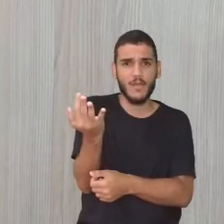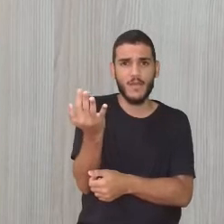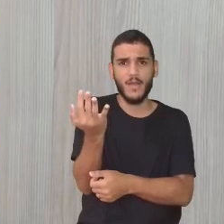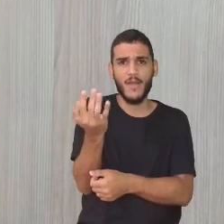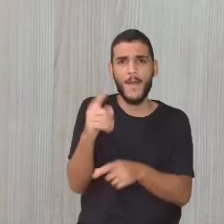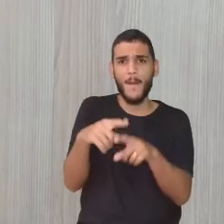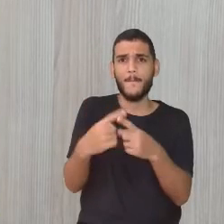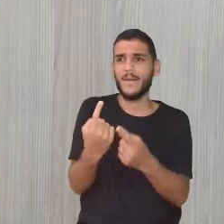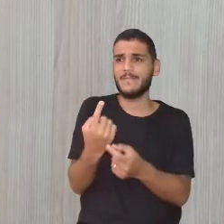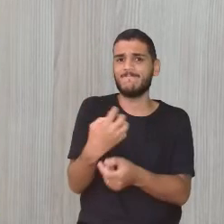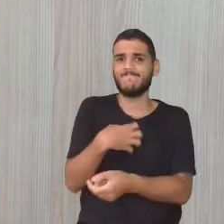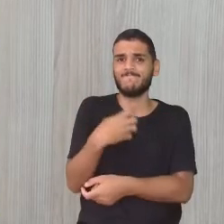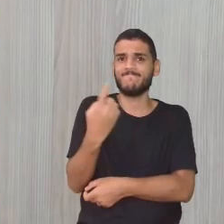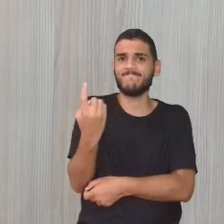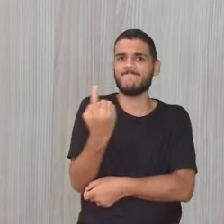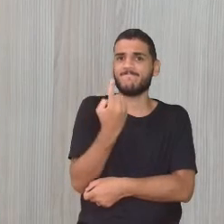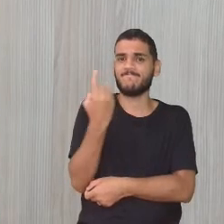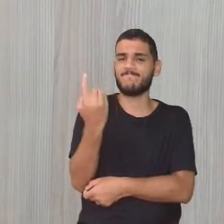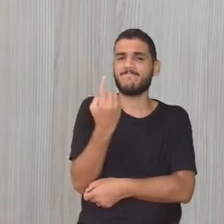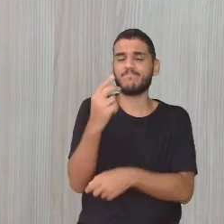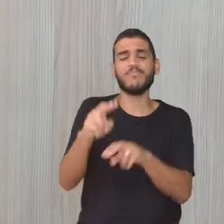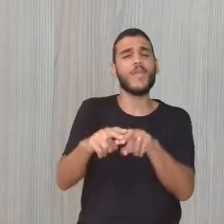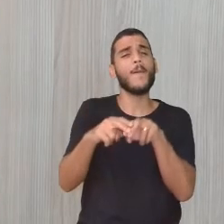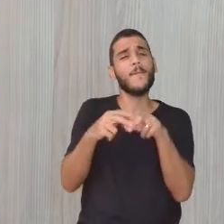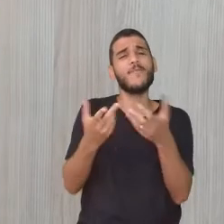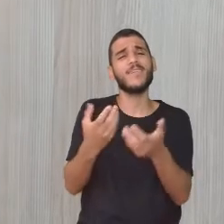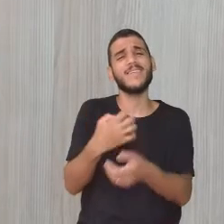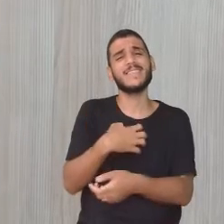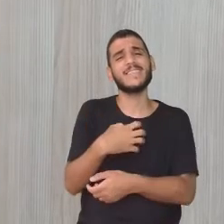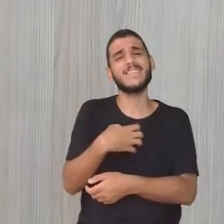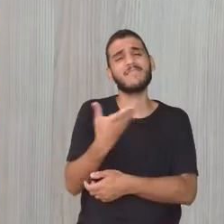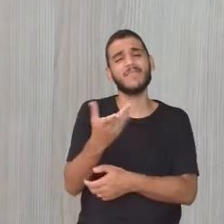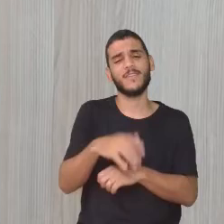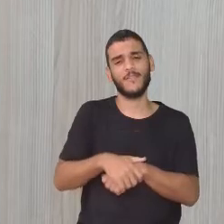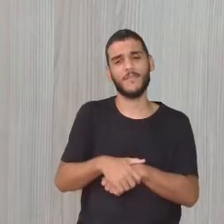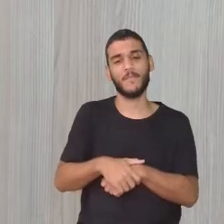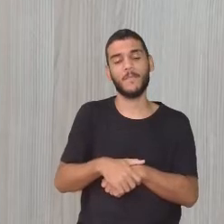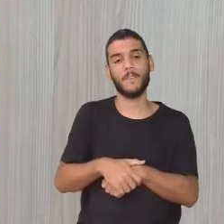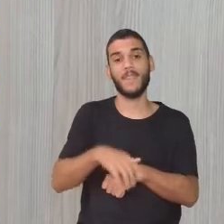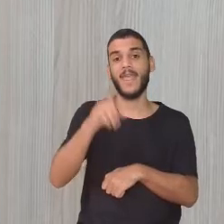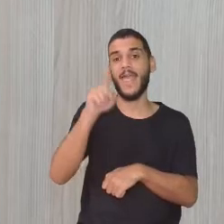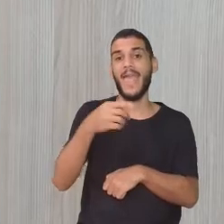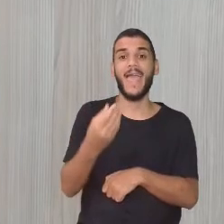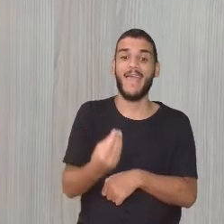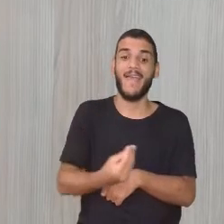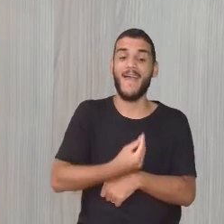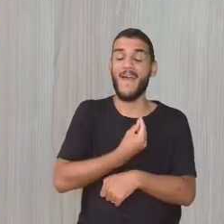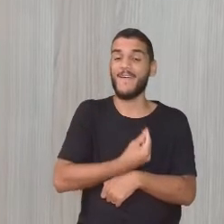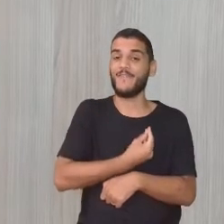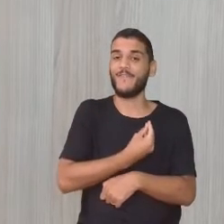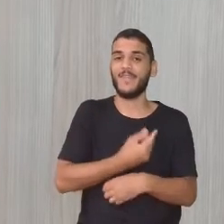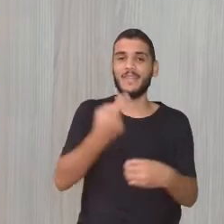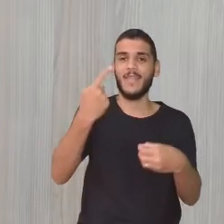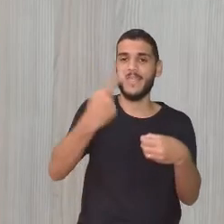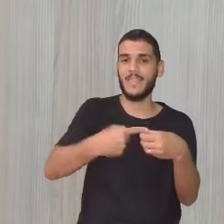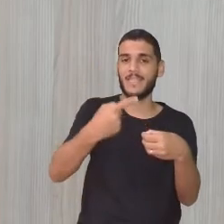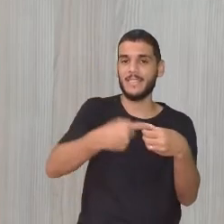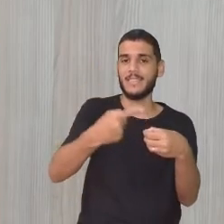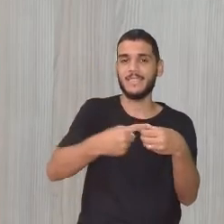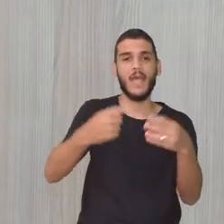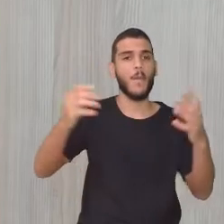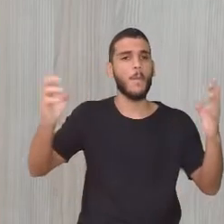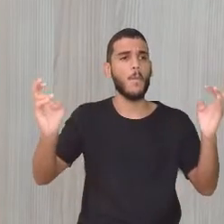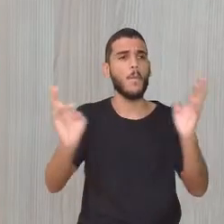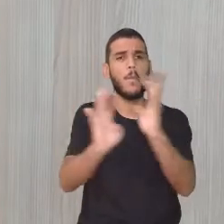E por que, né? A gente fica se refletindo. Porque a vida da cidade é muito frenética. E muitas vezes as pessoas